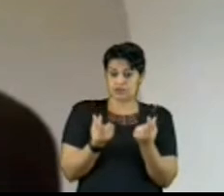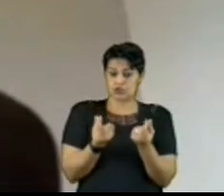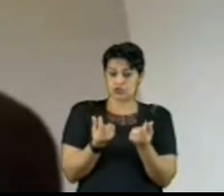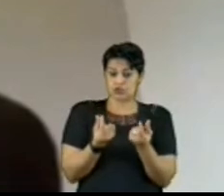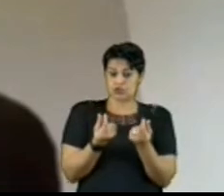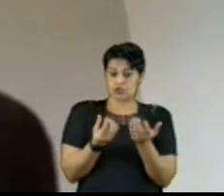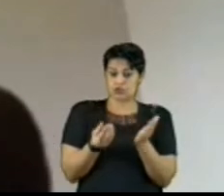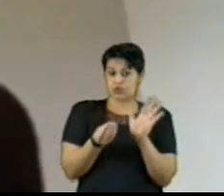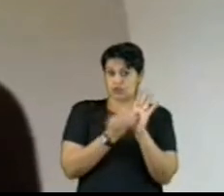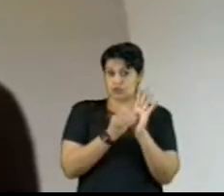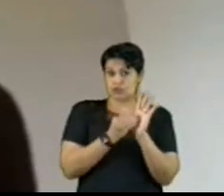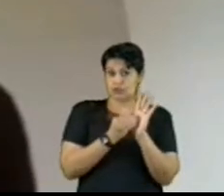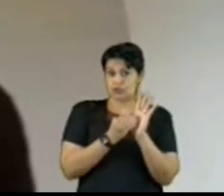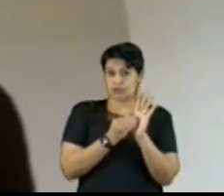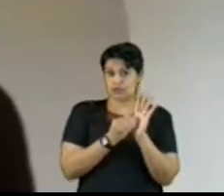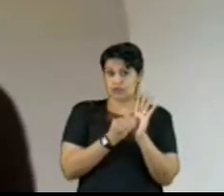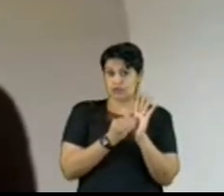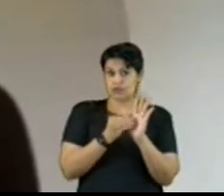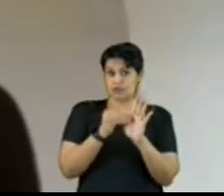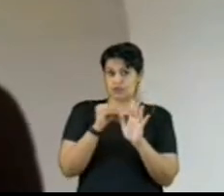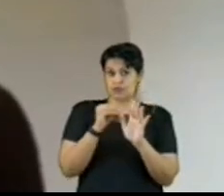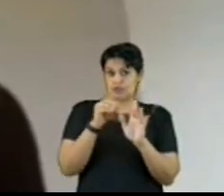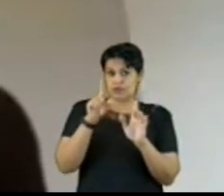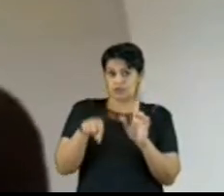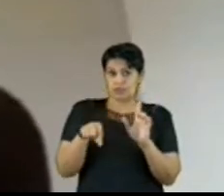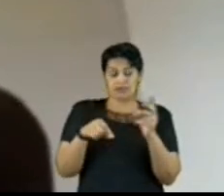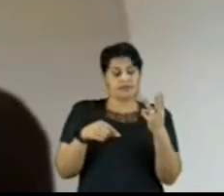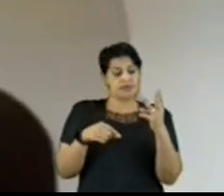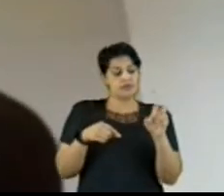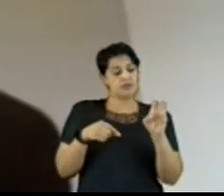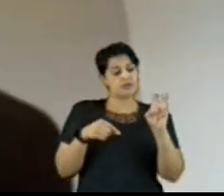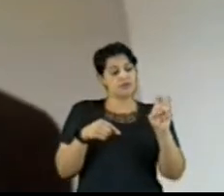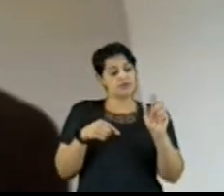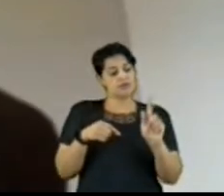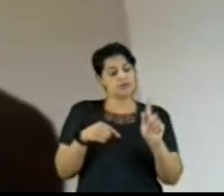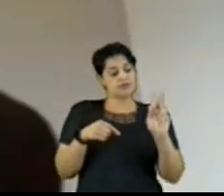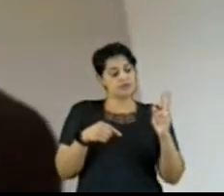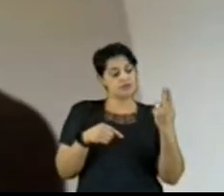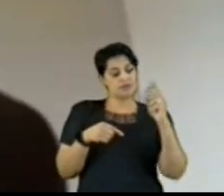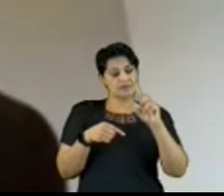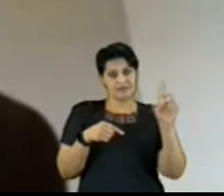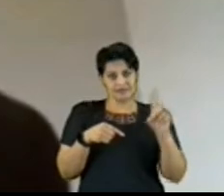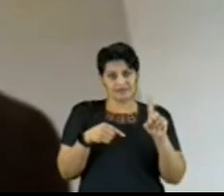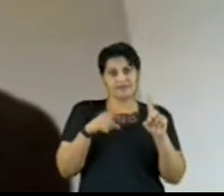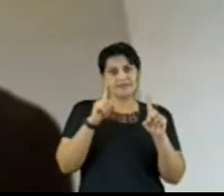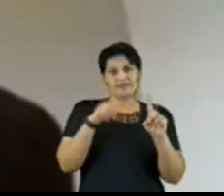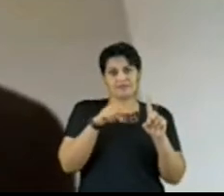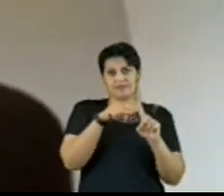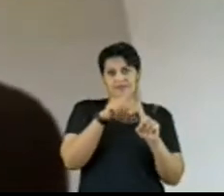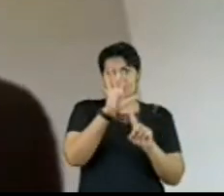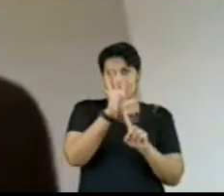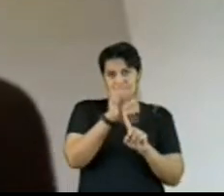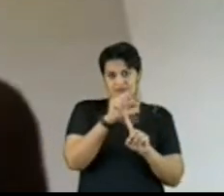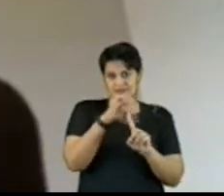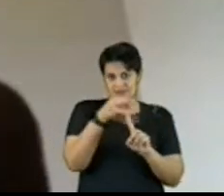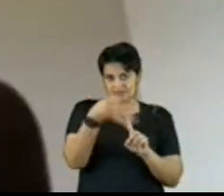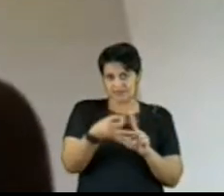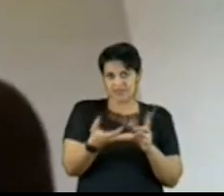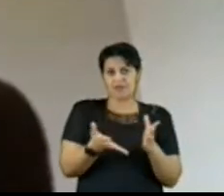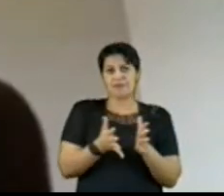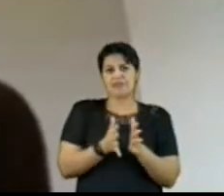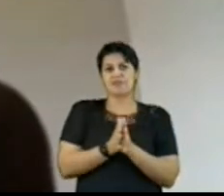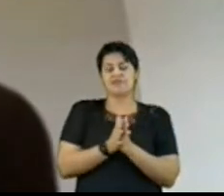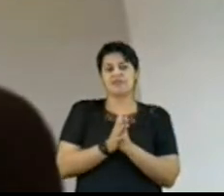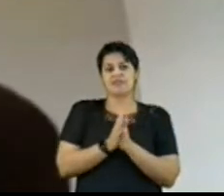faixa de frequência de 3.5 GHz. Senhora presidente, conforme detalhado no